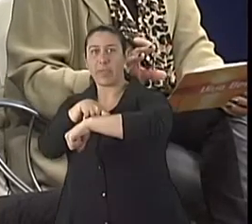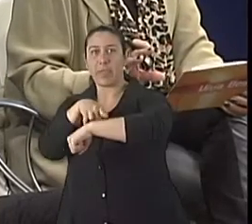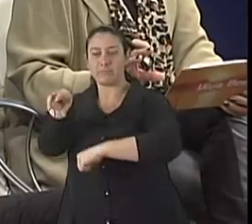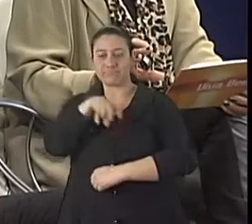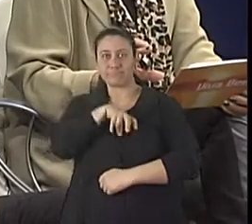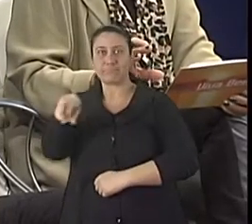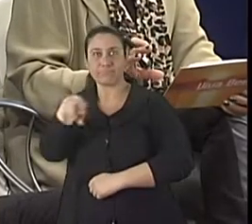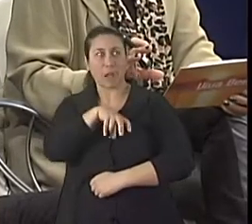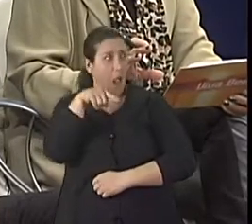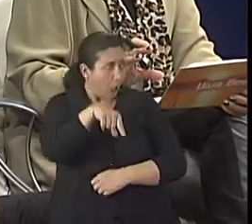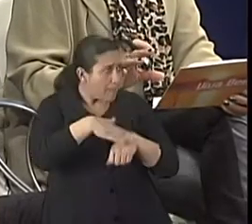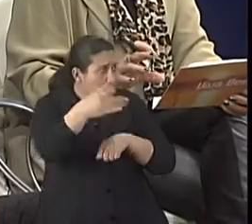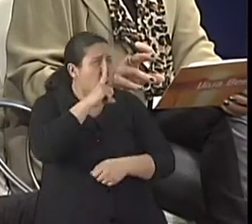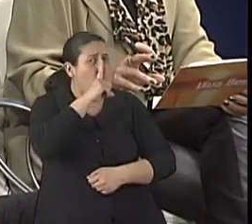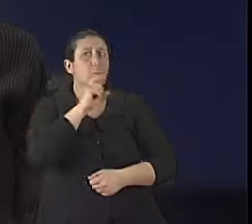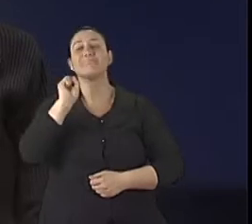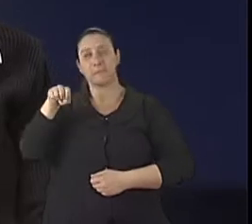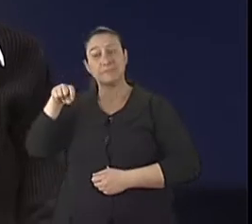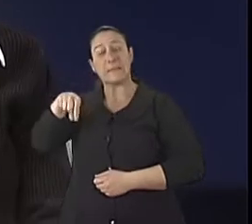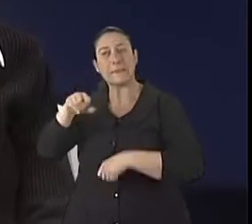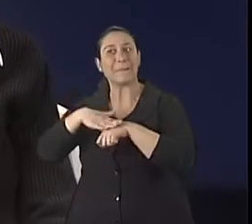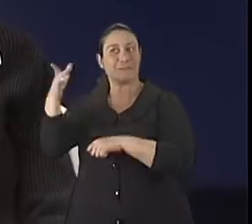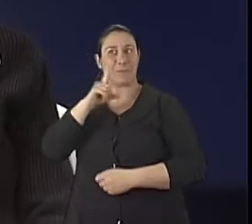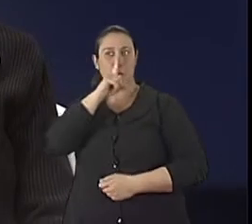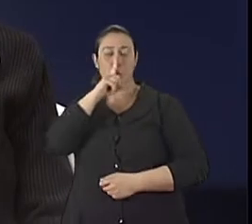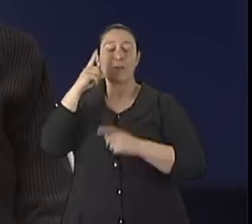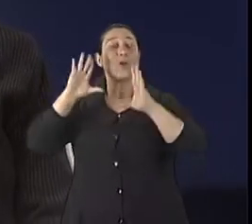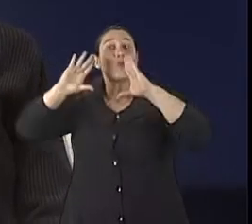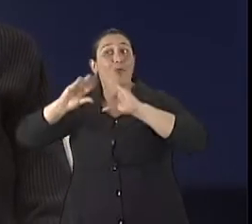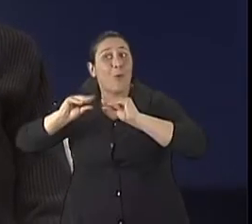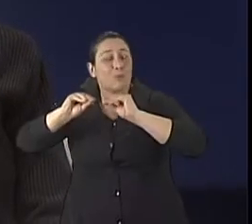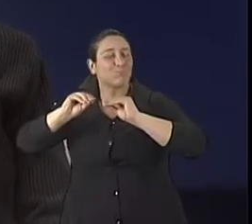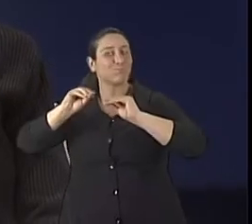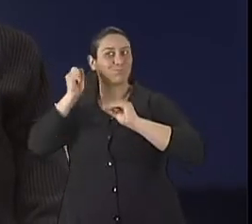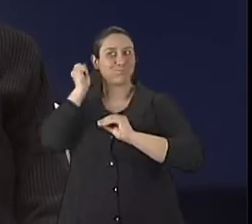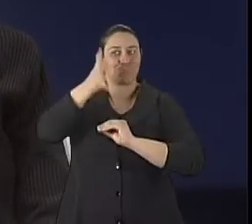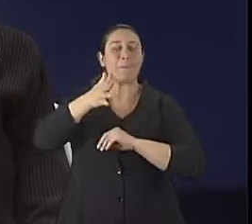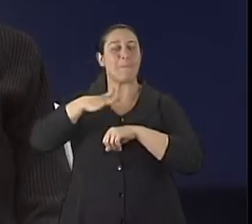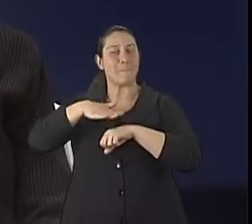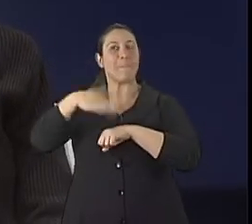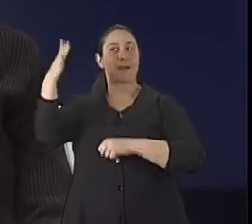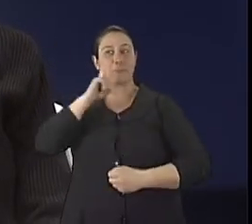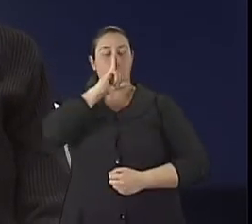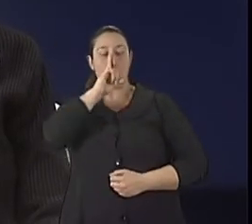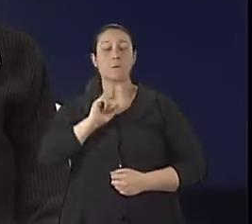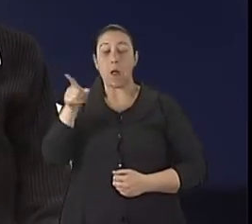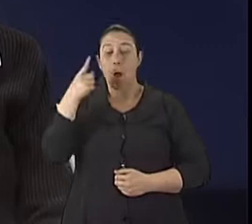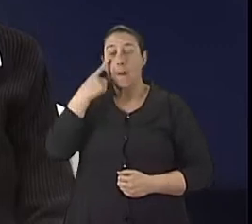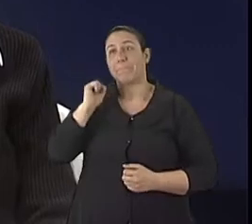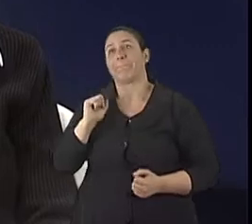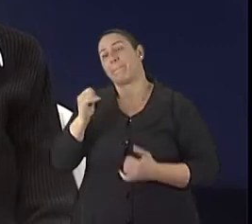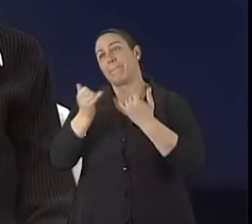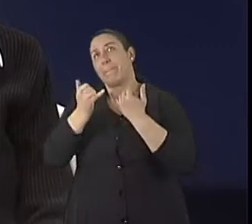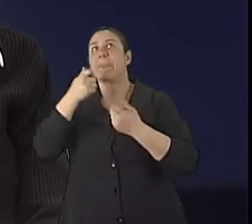nevrálgico ali. Com certeza. Então, que acontece, principalmente à noite, né? Então, alguns truques, por exemplo, deixar uma luzinha